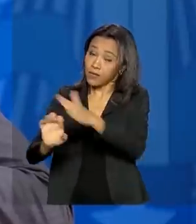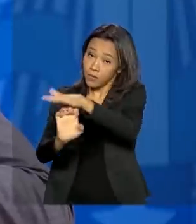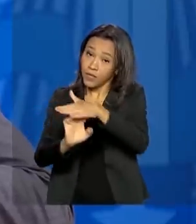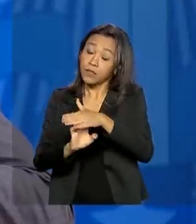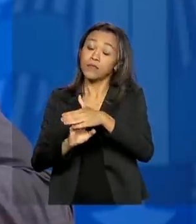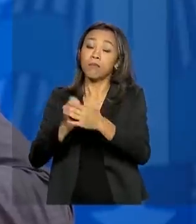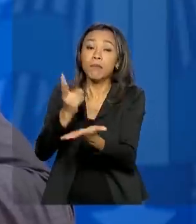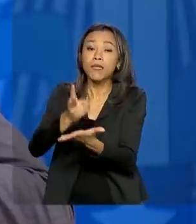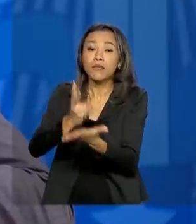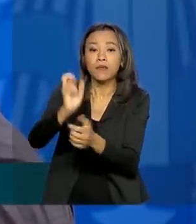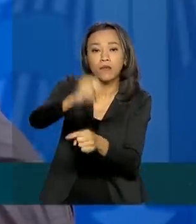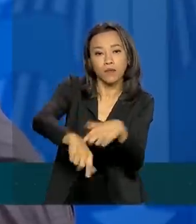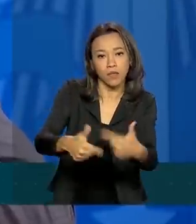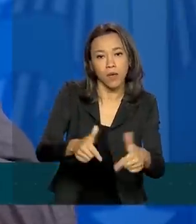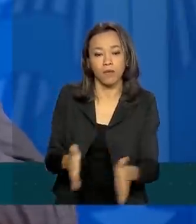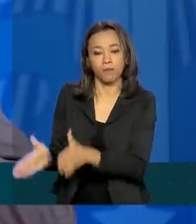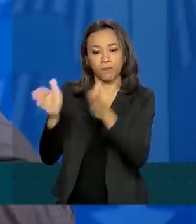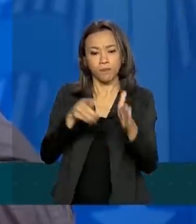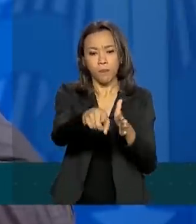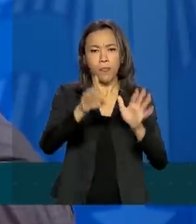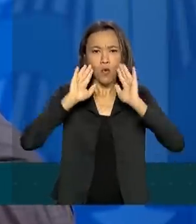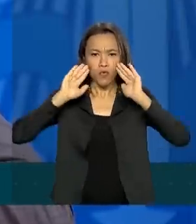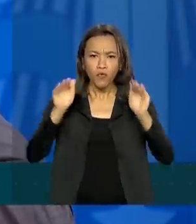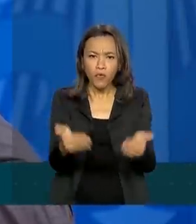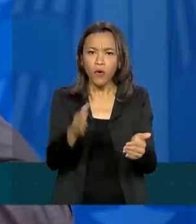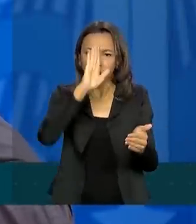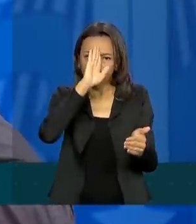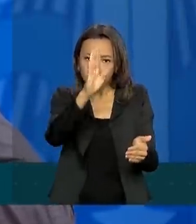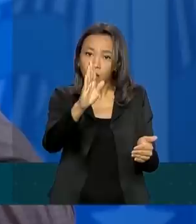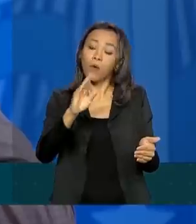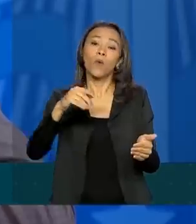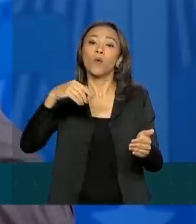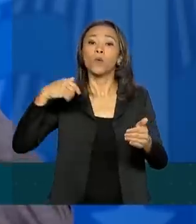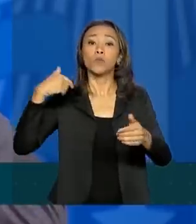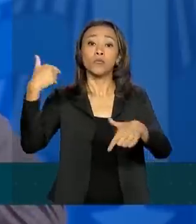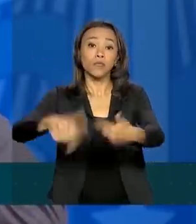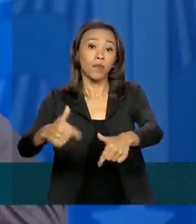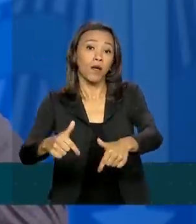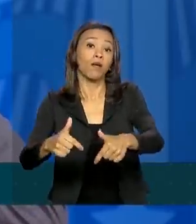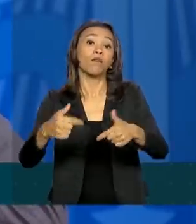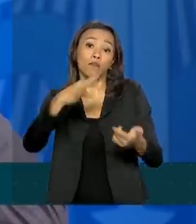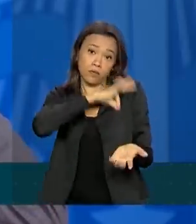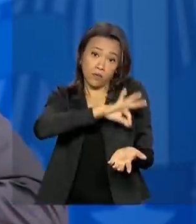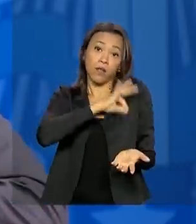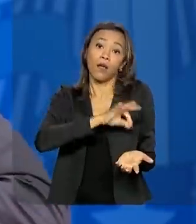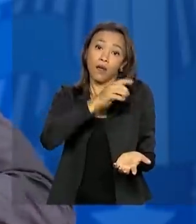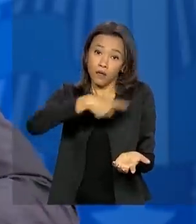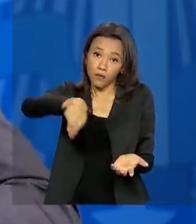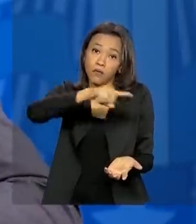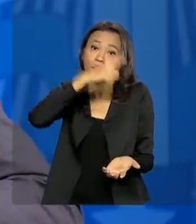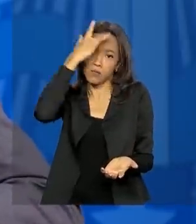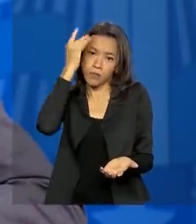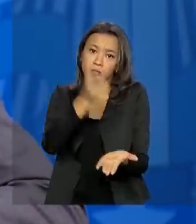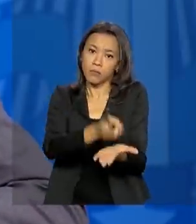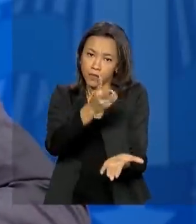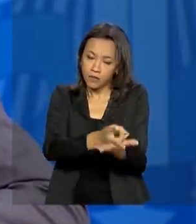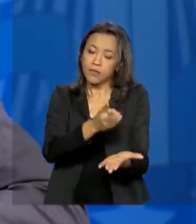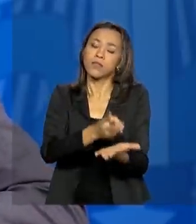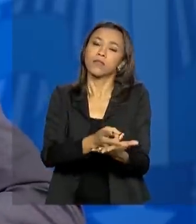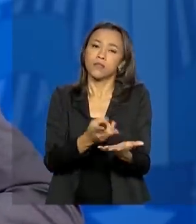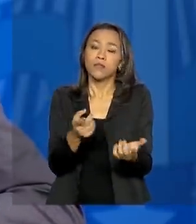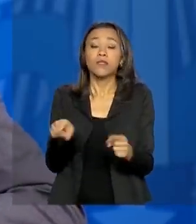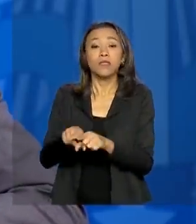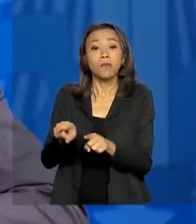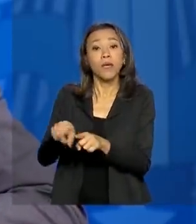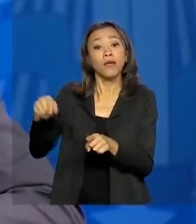como foco fundamental o emprego e a renda das pessoas que trabalham e também a manutenção e a preservação dos